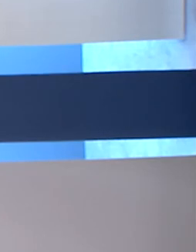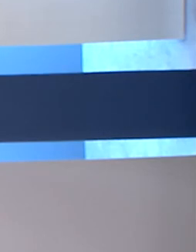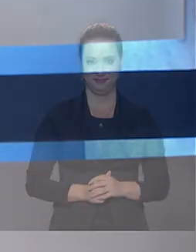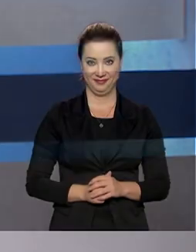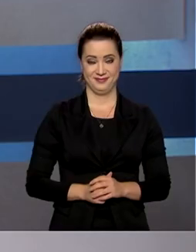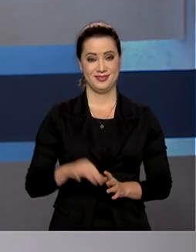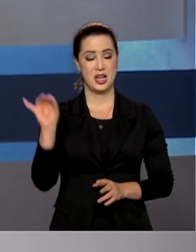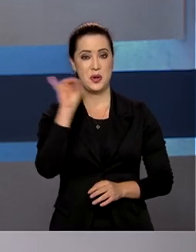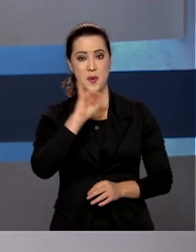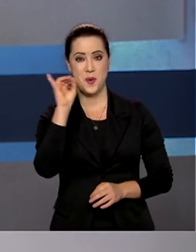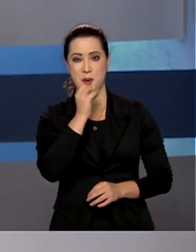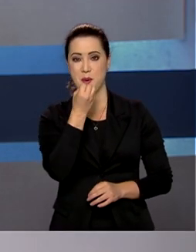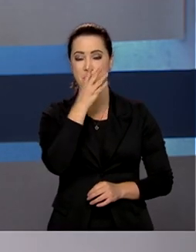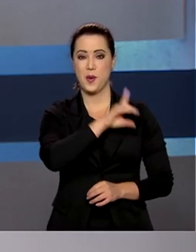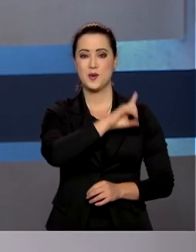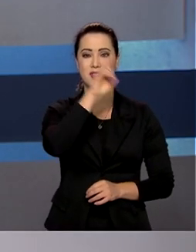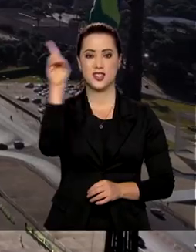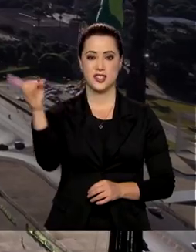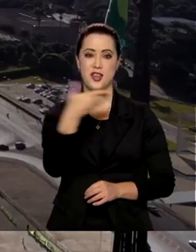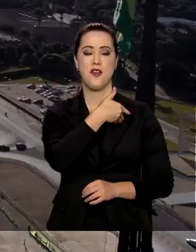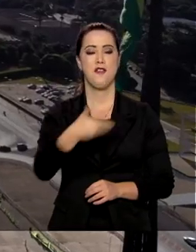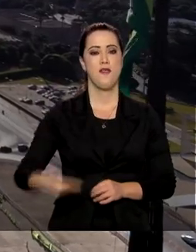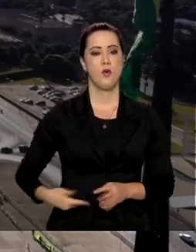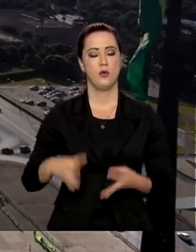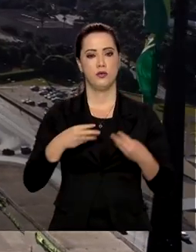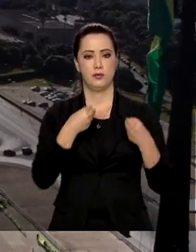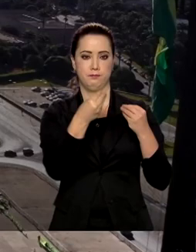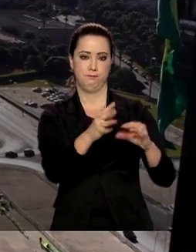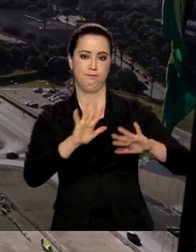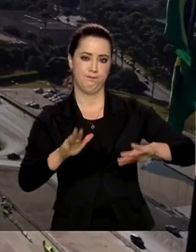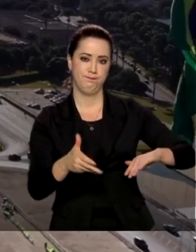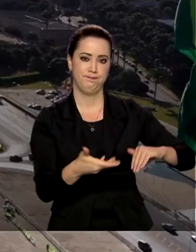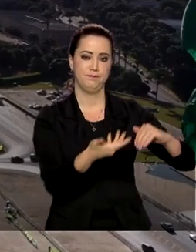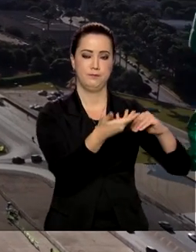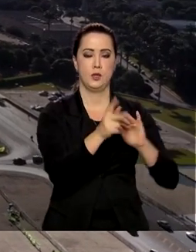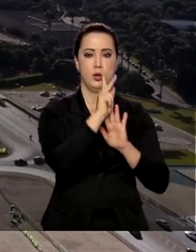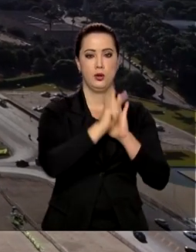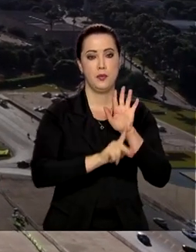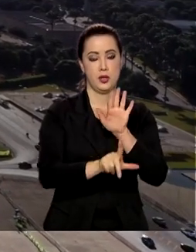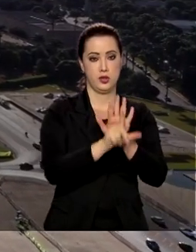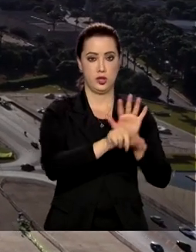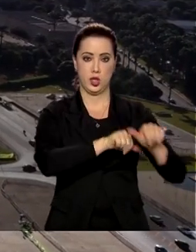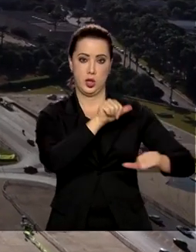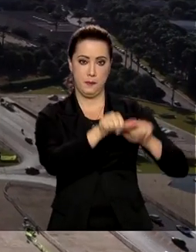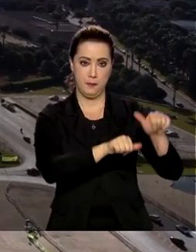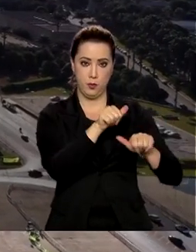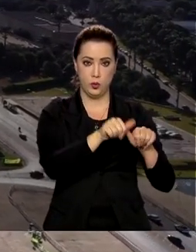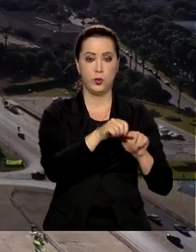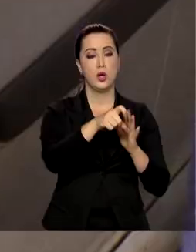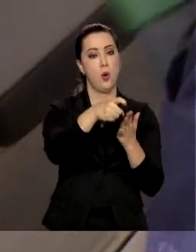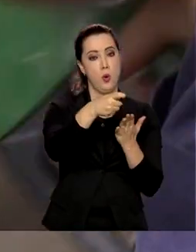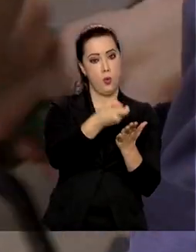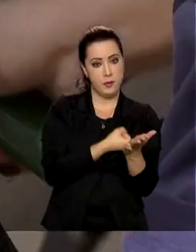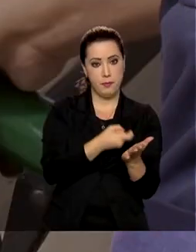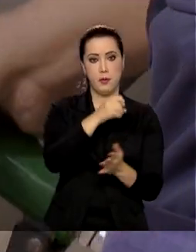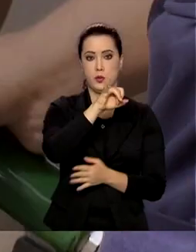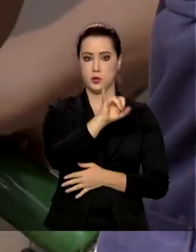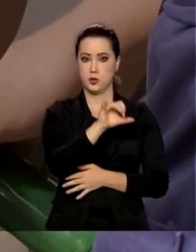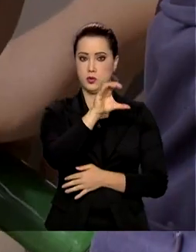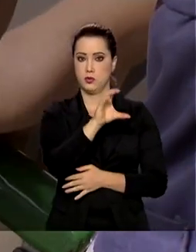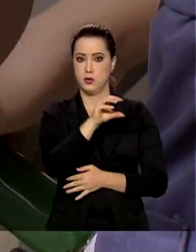Olá, bom dia! Governo encaminha ao Congresso o projeto de lei que altera a cobrança do ICMS sobre os